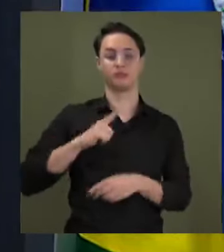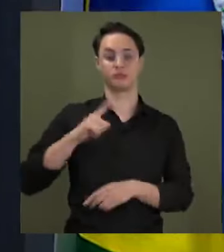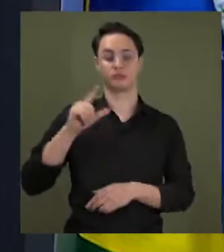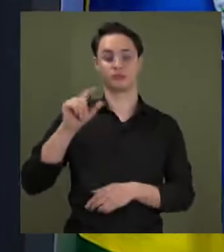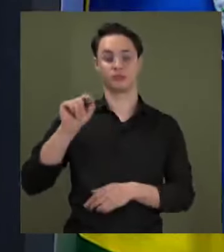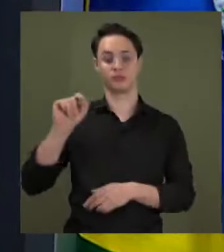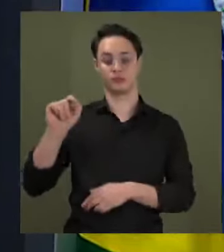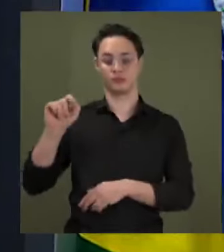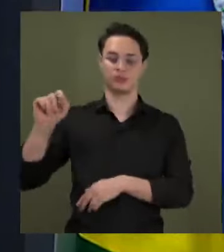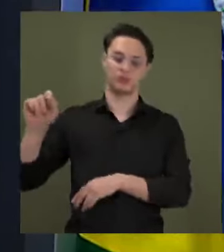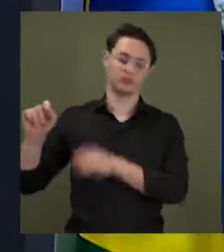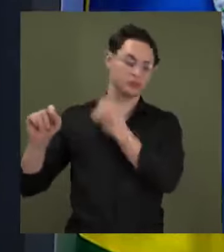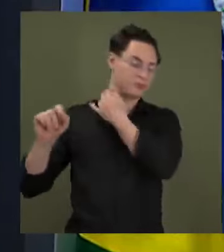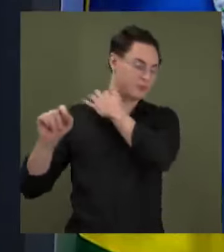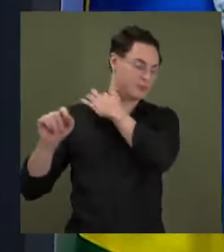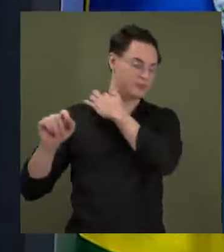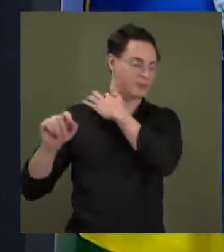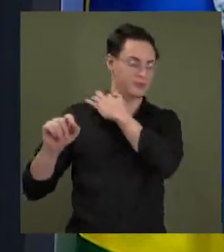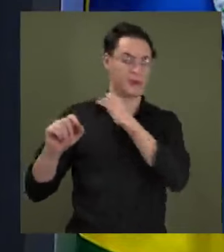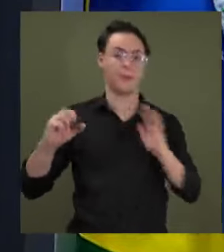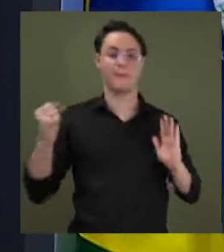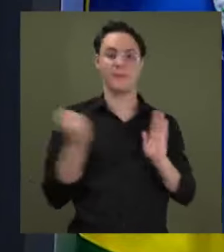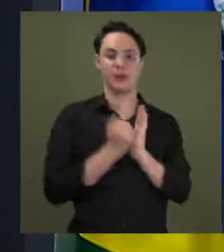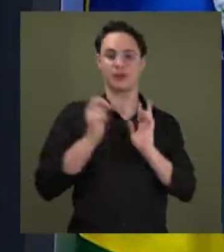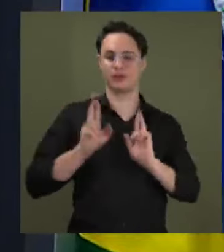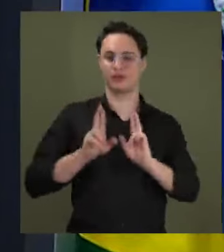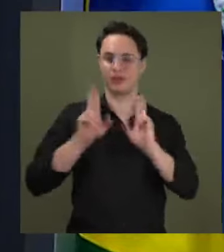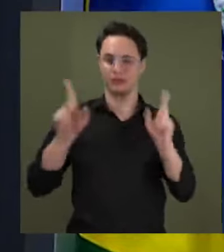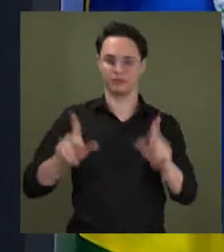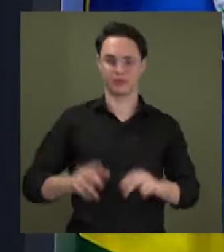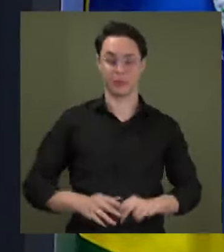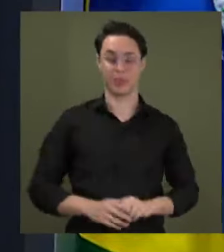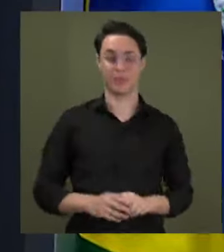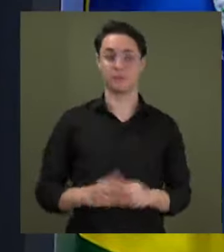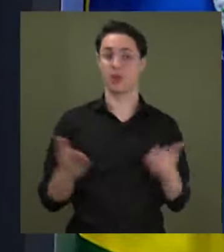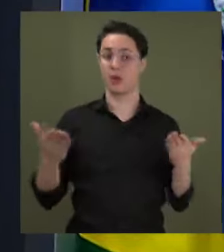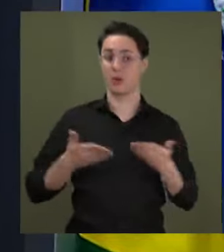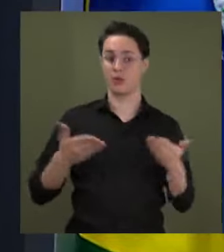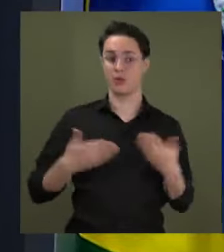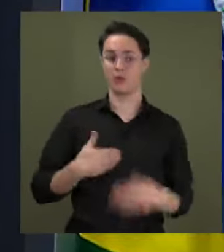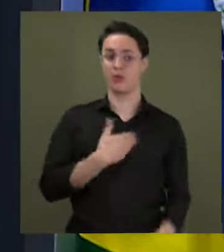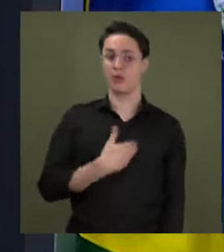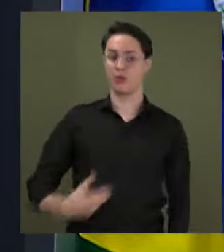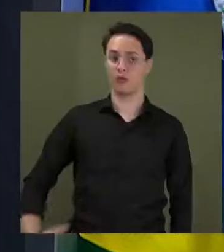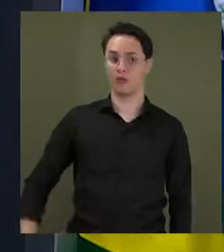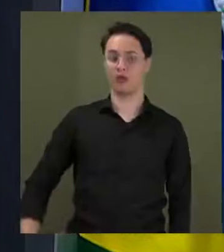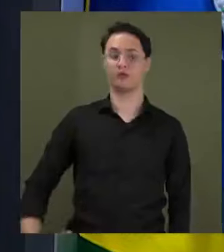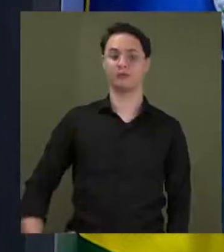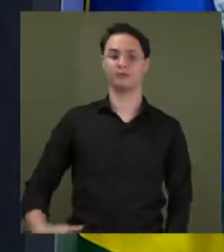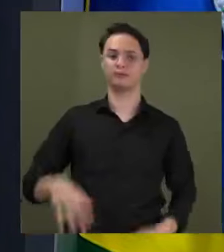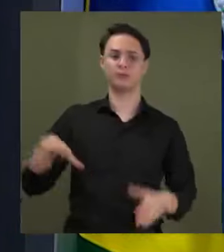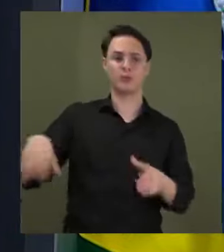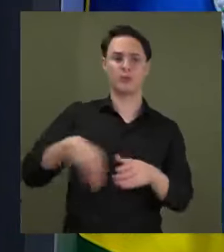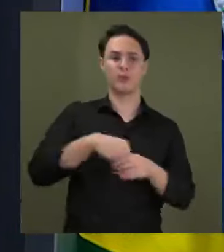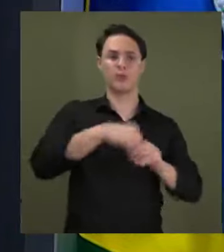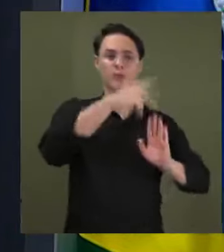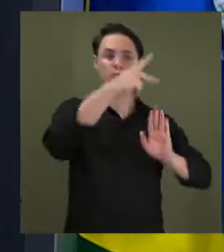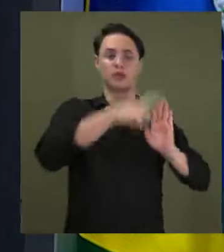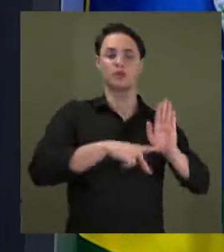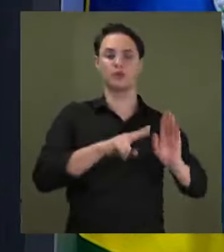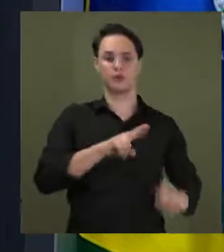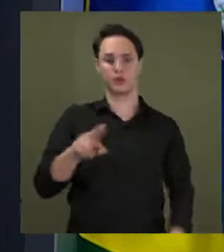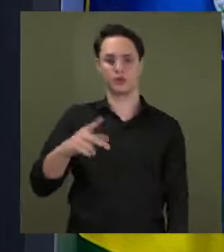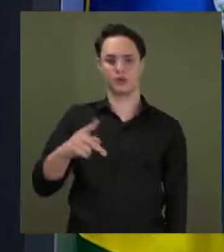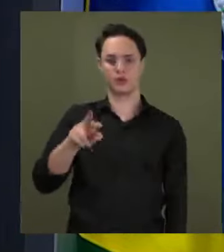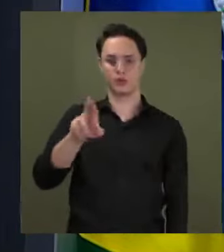faz uma enorme diferença. E, o governo do estado implementou um programa chamado Pronto, no